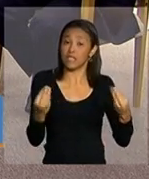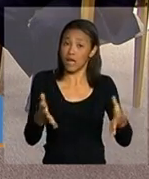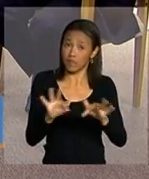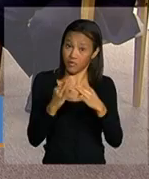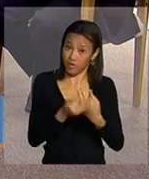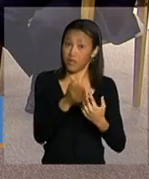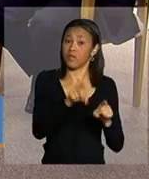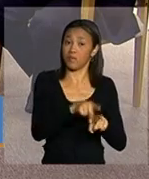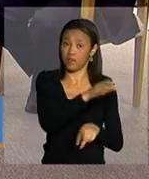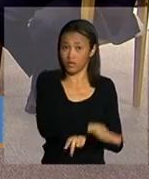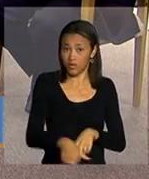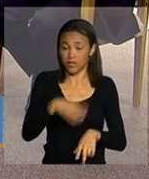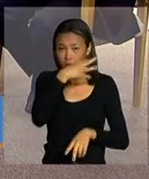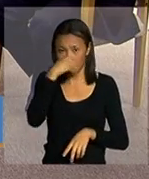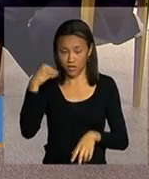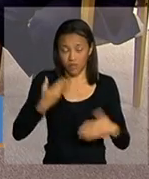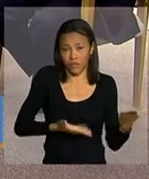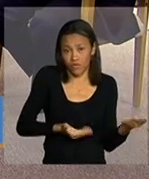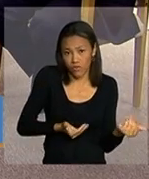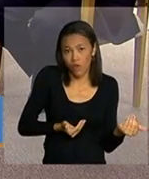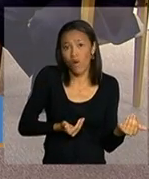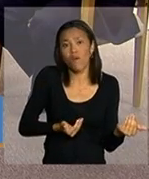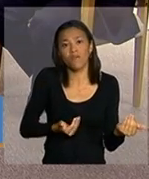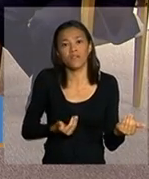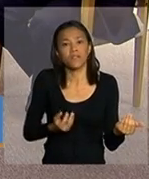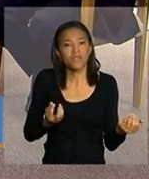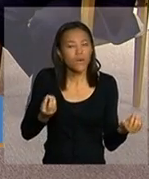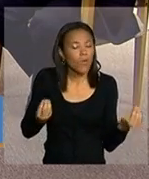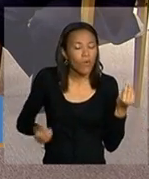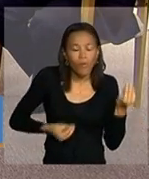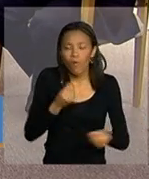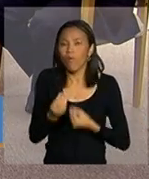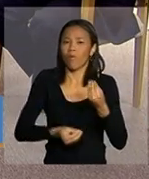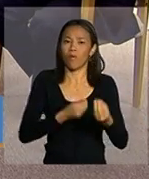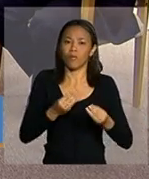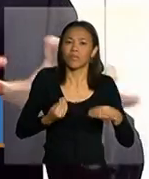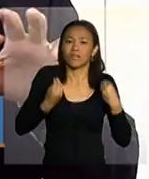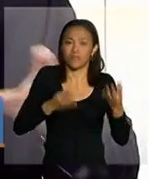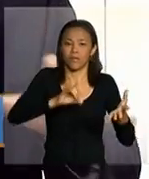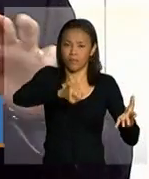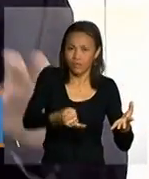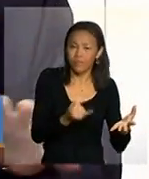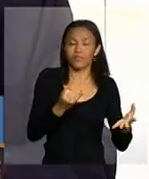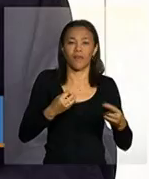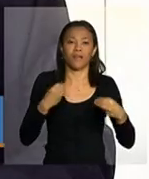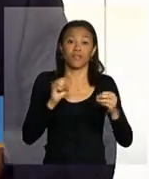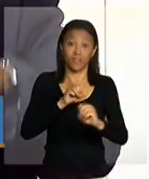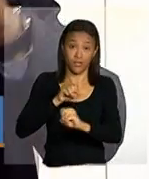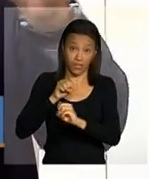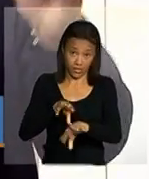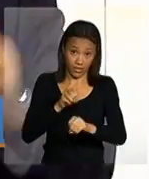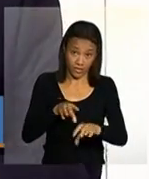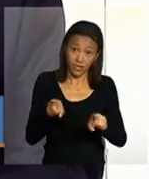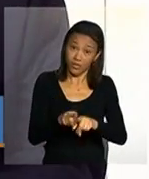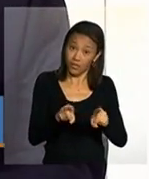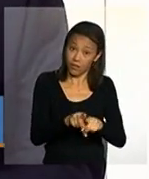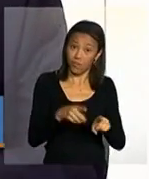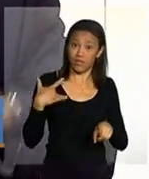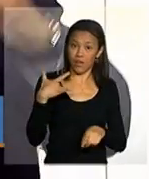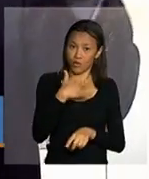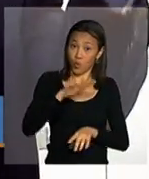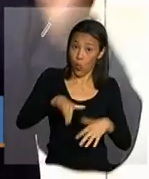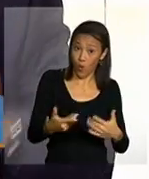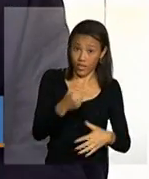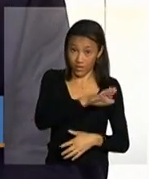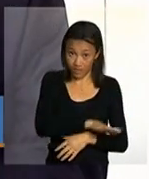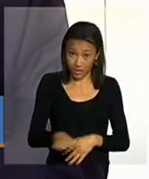crianças esses adolescentes e jovens o adequado momento da oportunidade da oferta de educação e saúde porque quando essas crianças e jovens